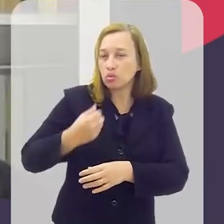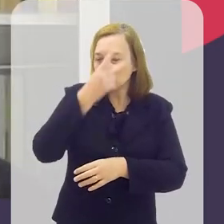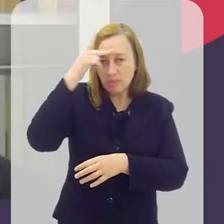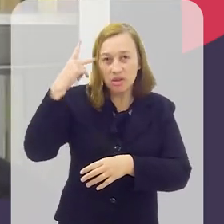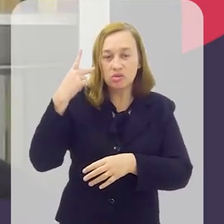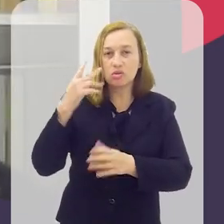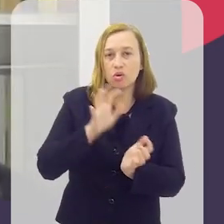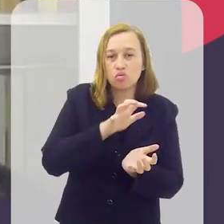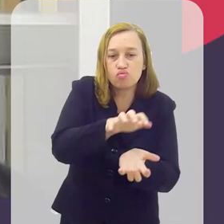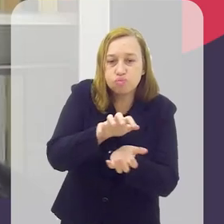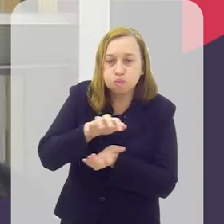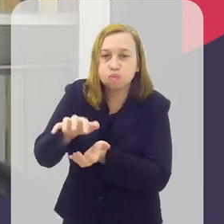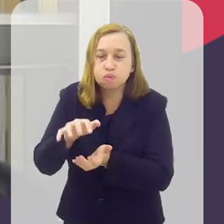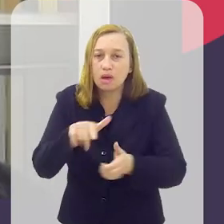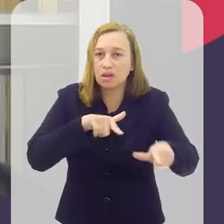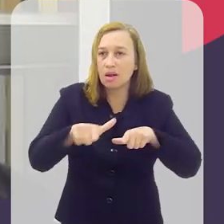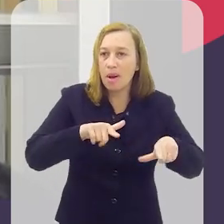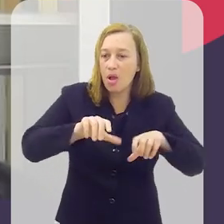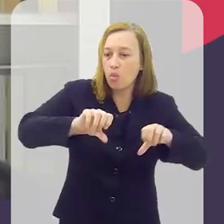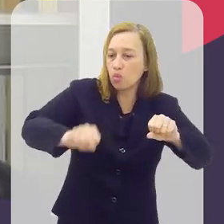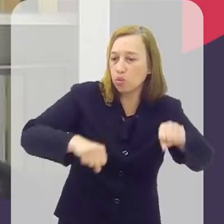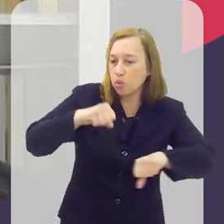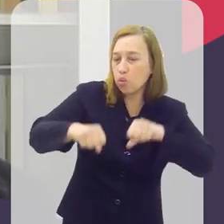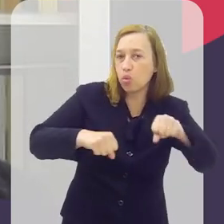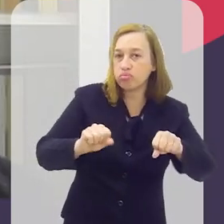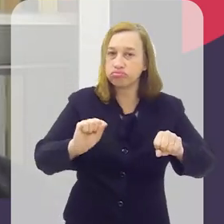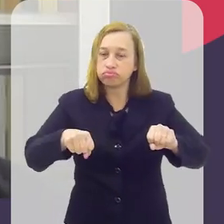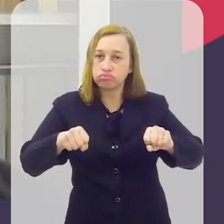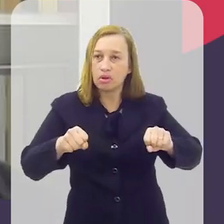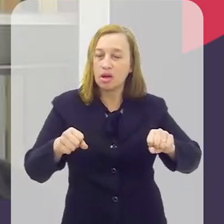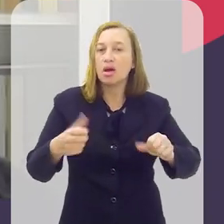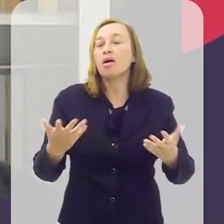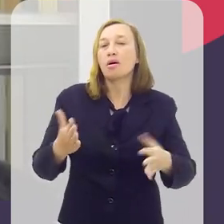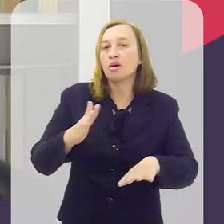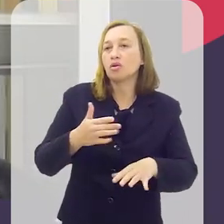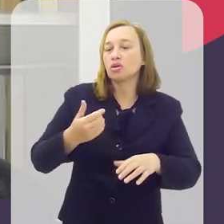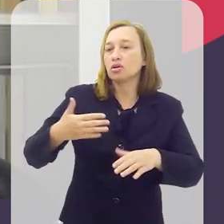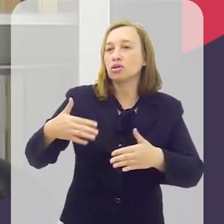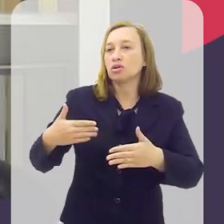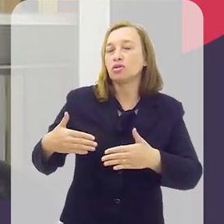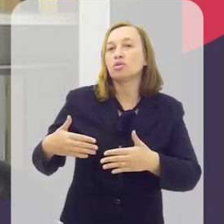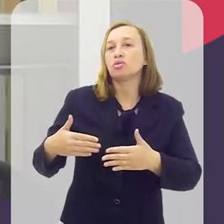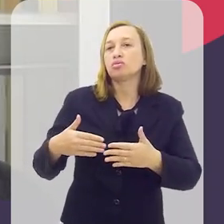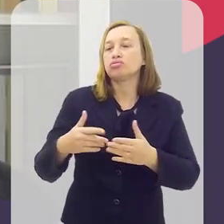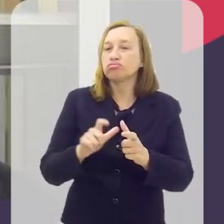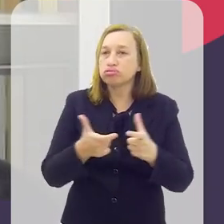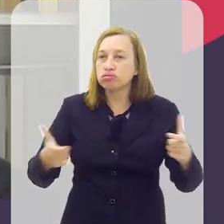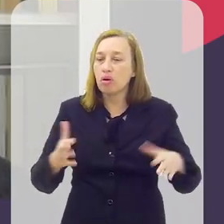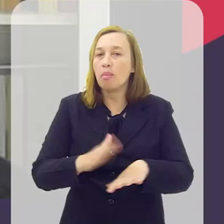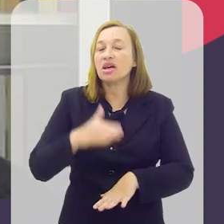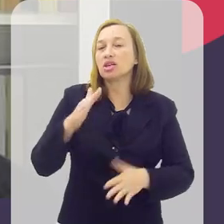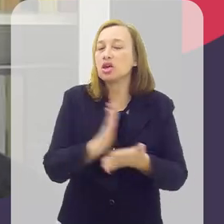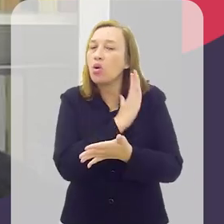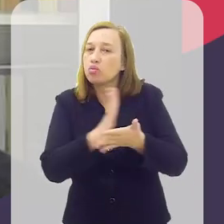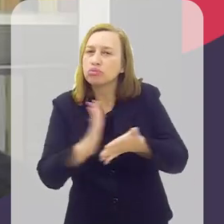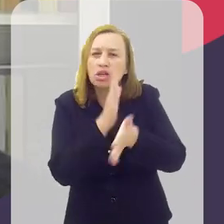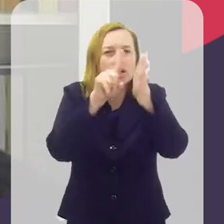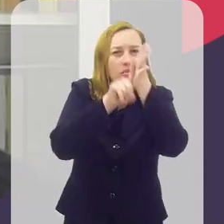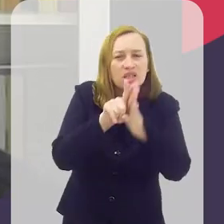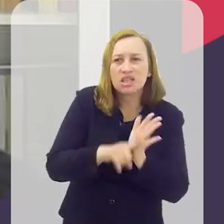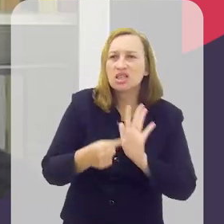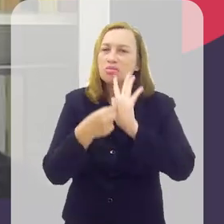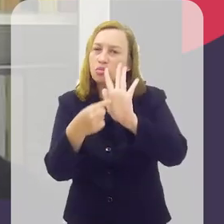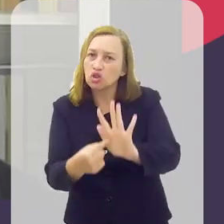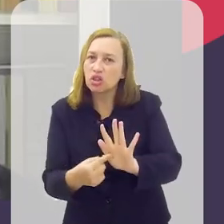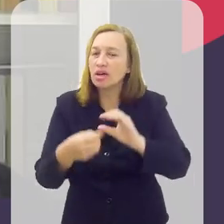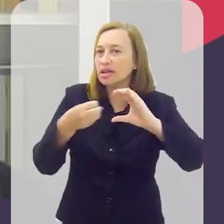muito. E também foi em 2019 que começaram, pelo menos que eu comecei a ter contato com algumas pesquisas que mostravam um